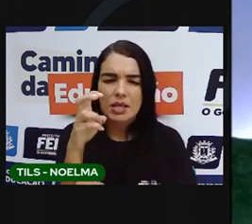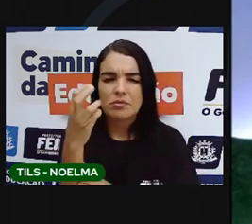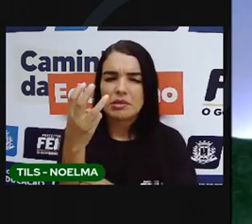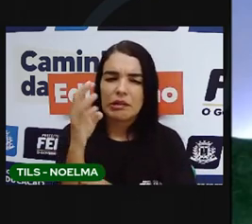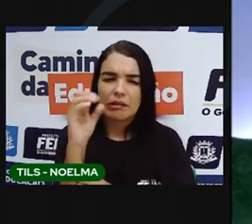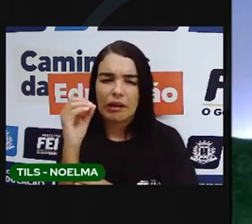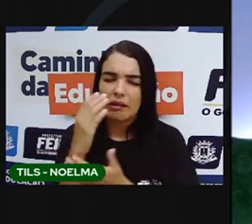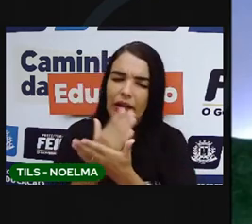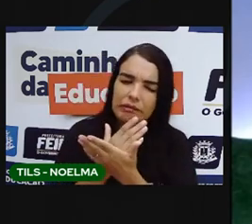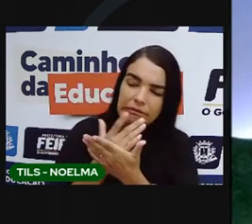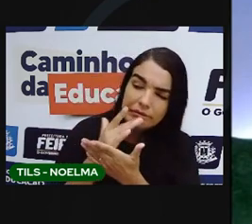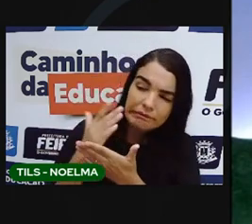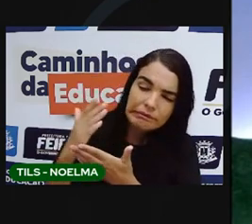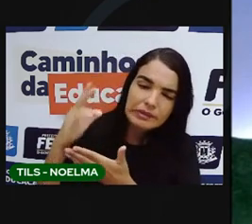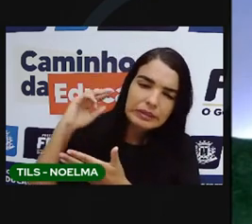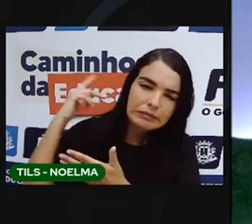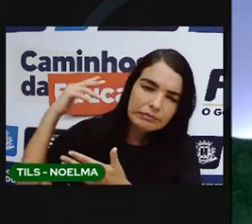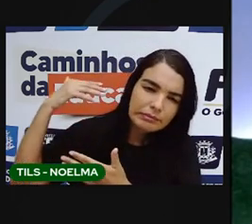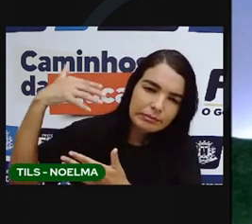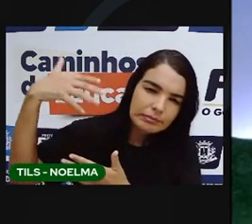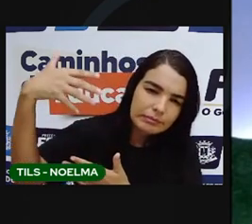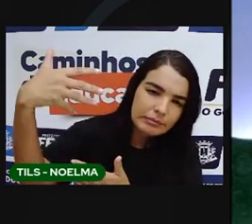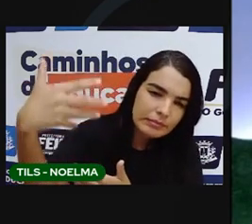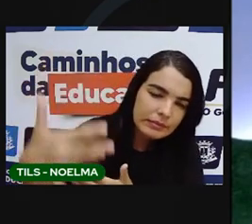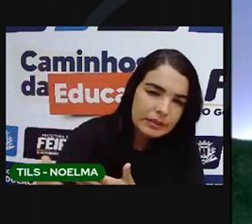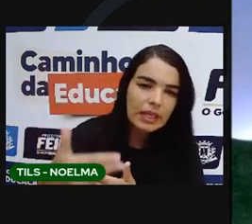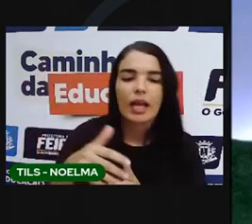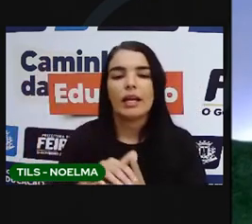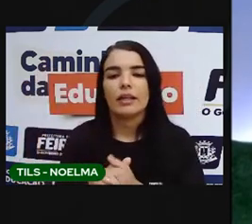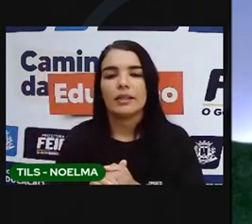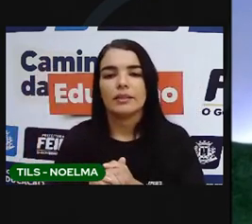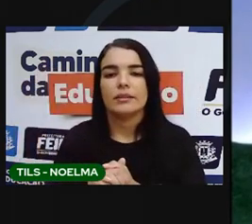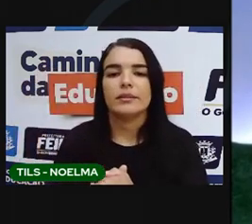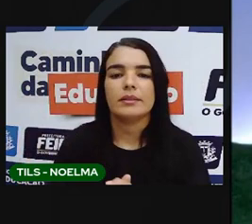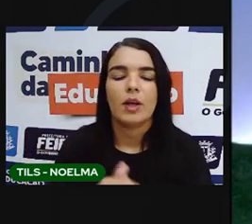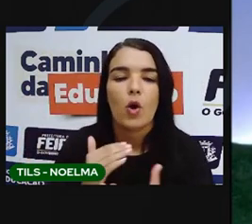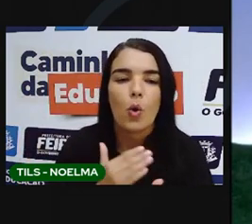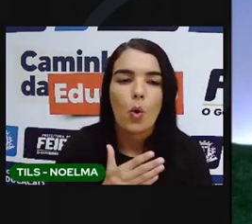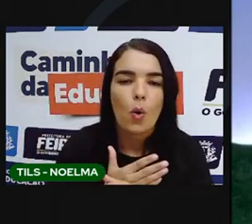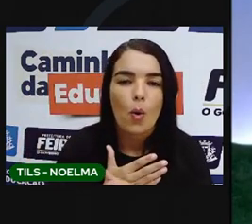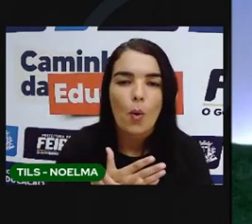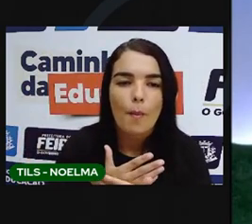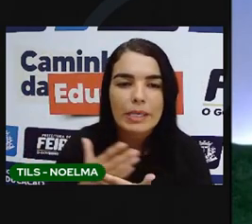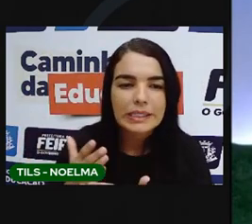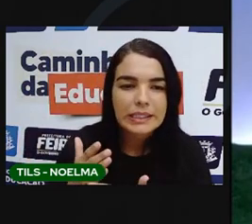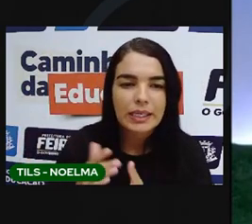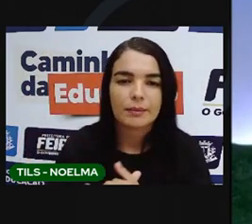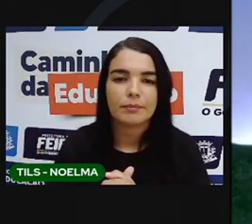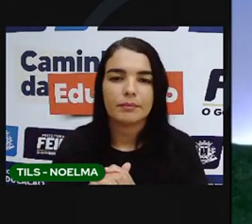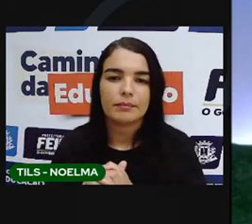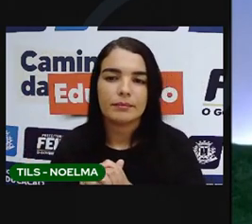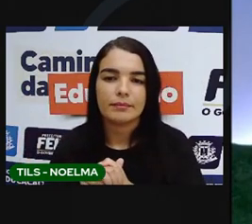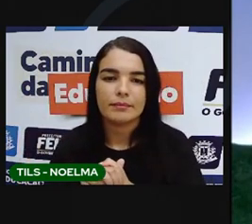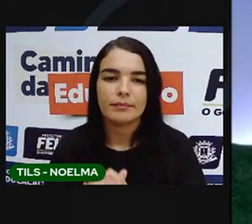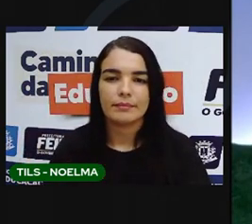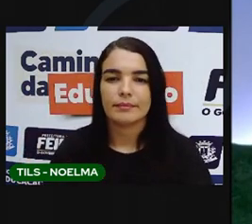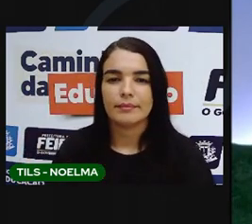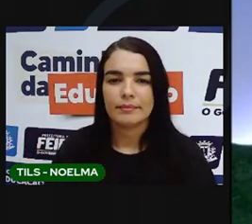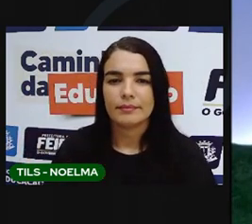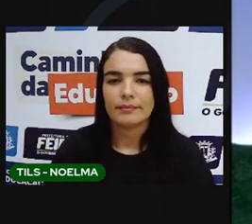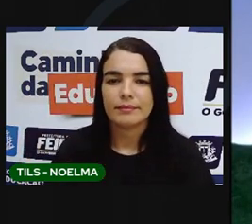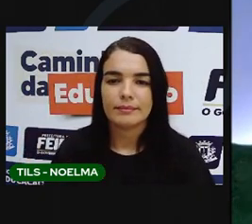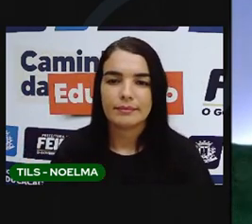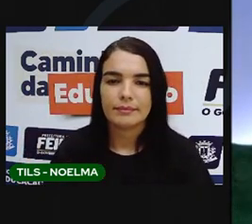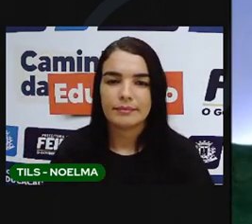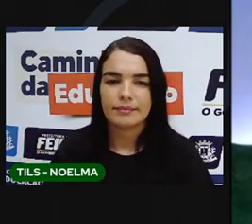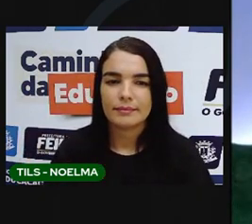Observem como é legal. Mas antes, olha esse aqui. Esse aqui é de um artista alemão. É diferente. É diferente. Que chegou ao Brasil em